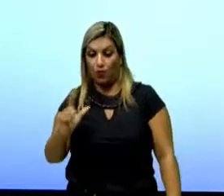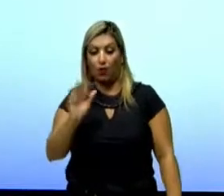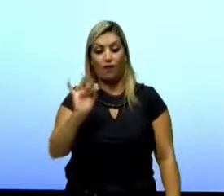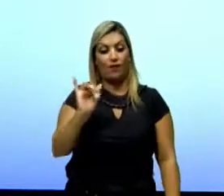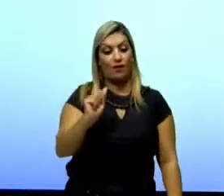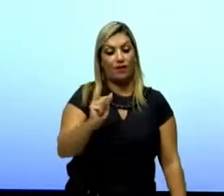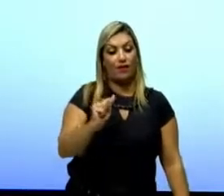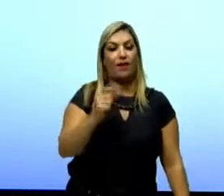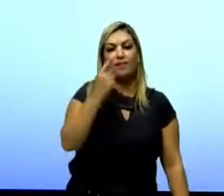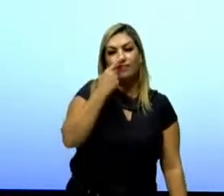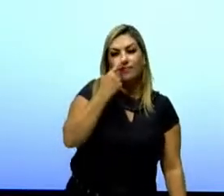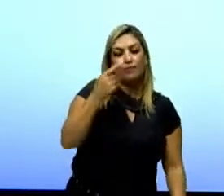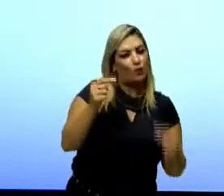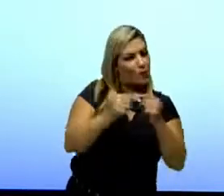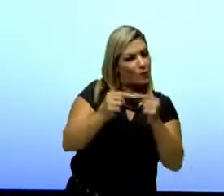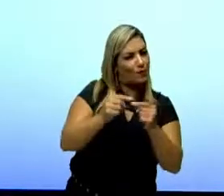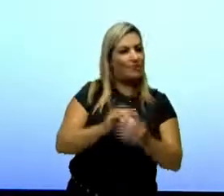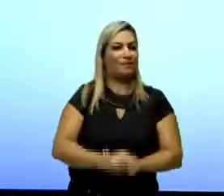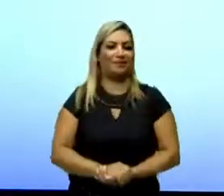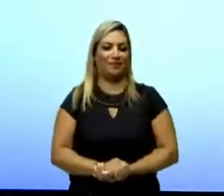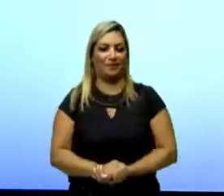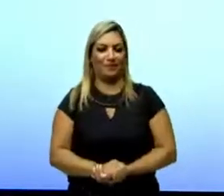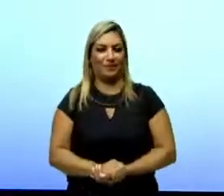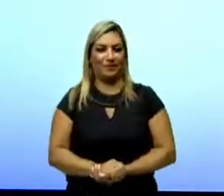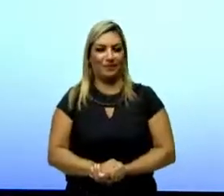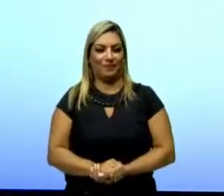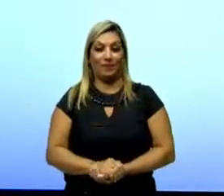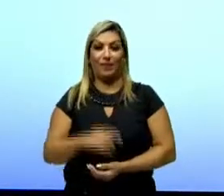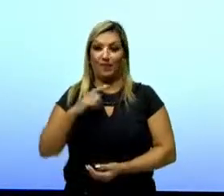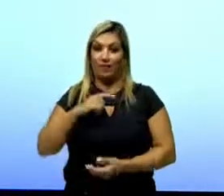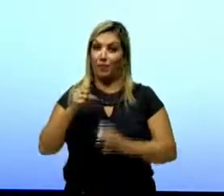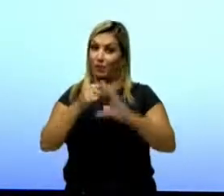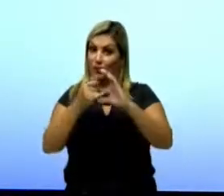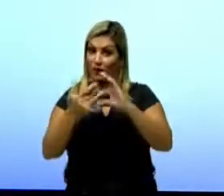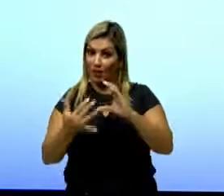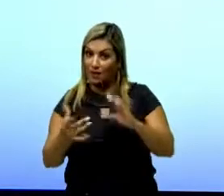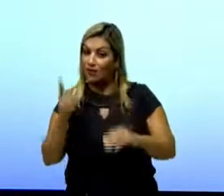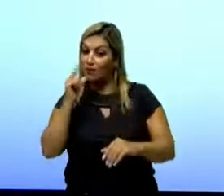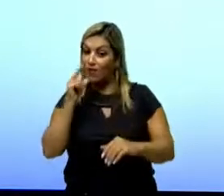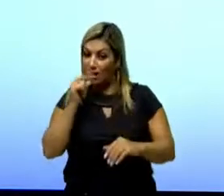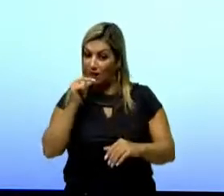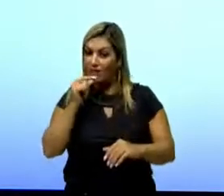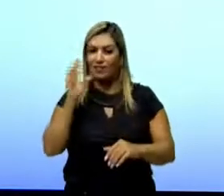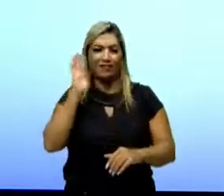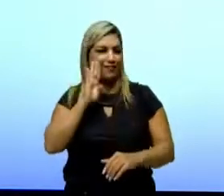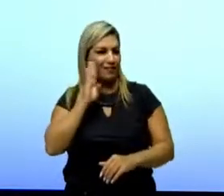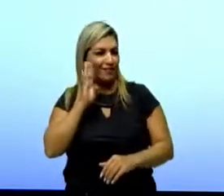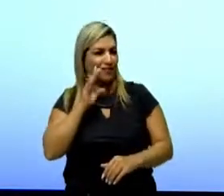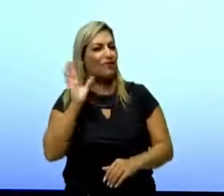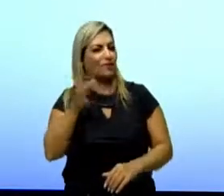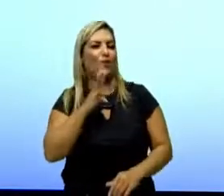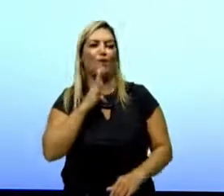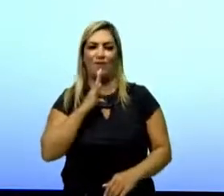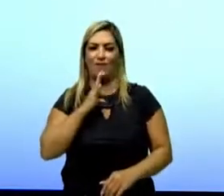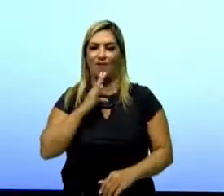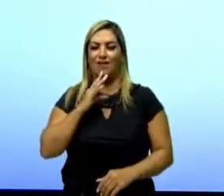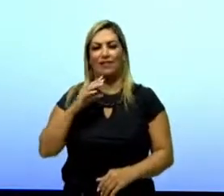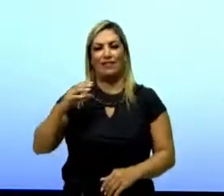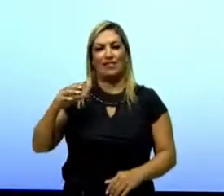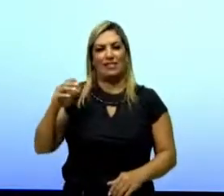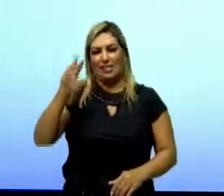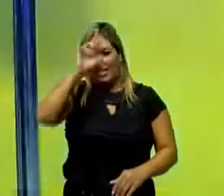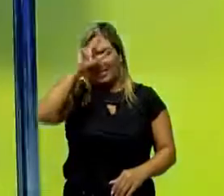significa afinidade. E nós temos uma característica da água que é muito bacana. Vocês já devem ter visto alguns